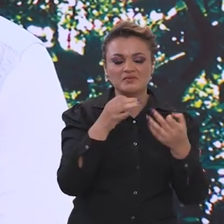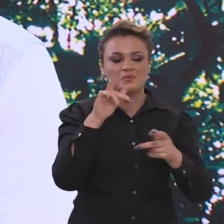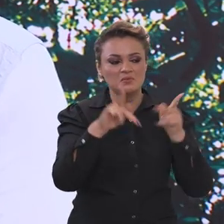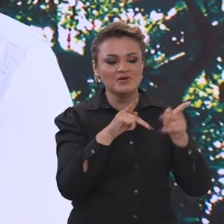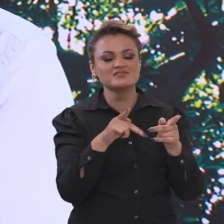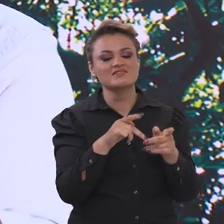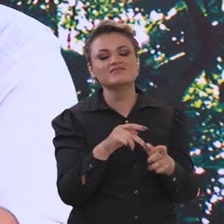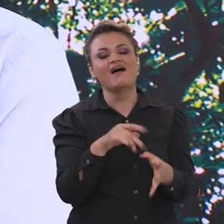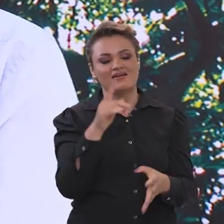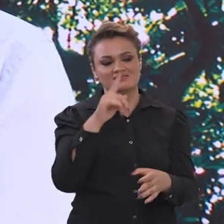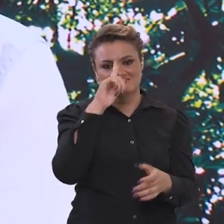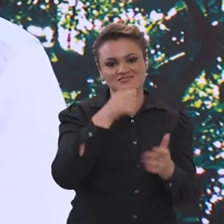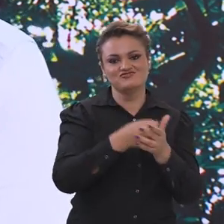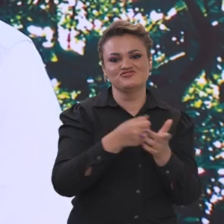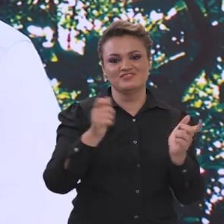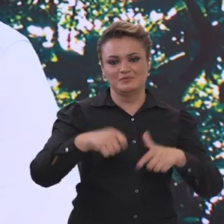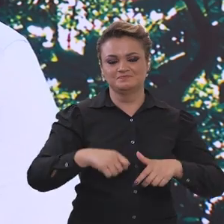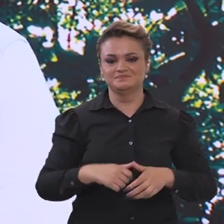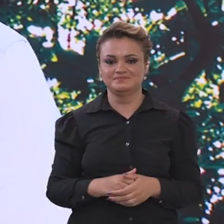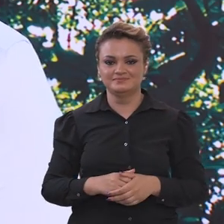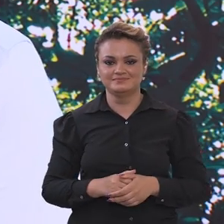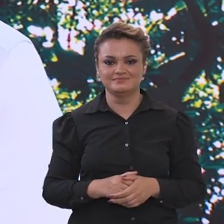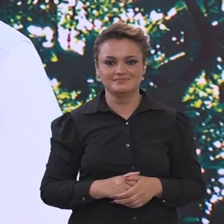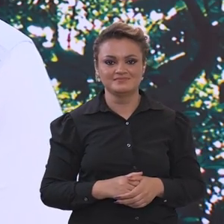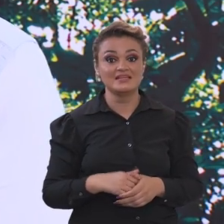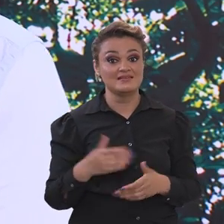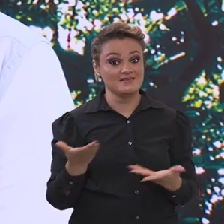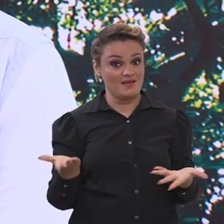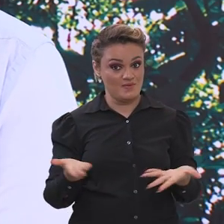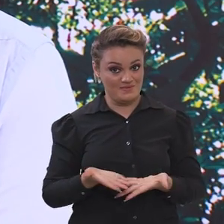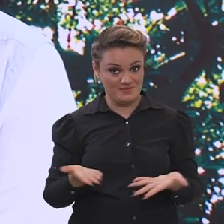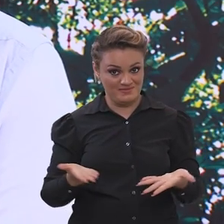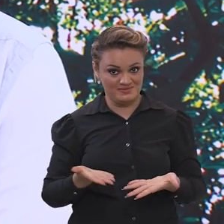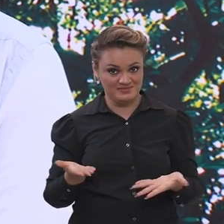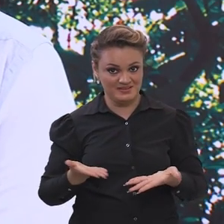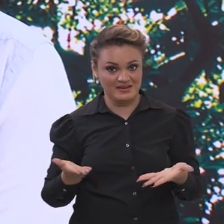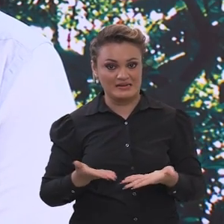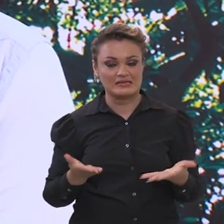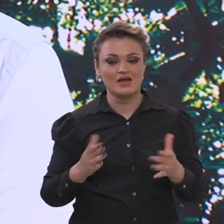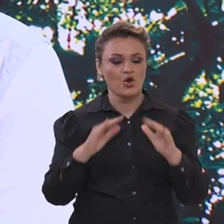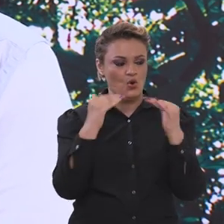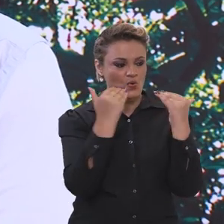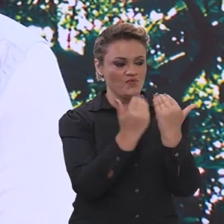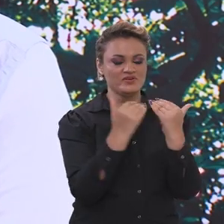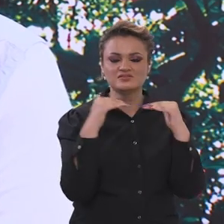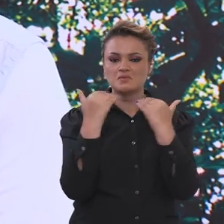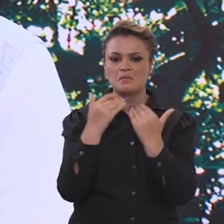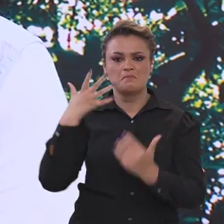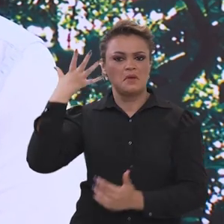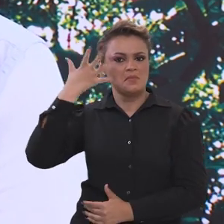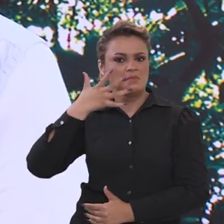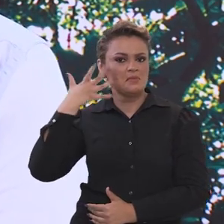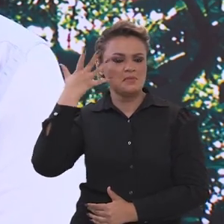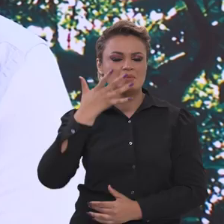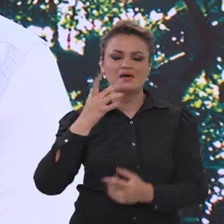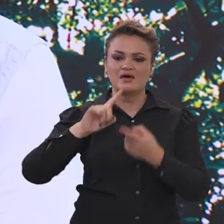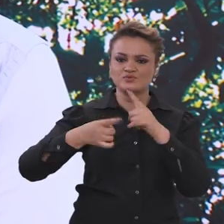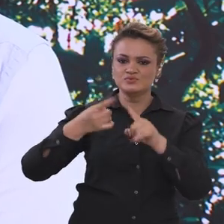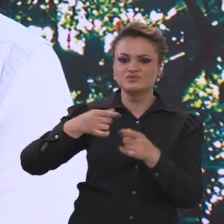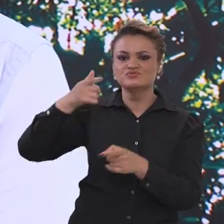digitais do povo no planejamento do nosso país. E agora, as conferências estão sendo